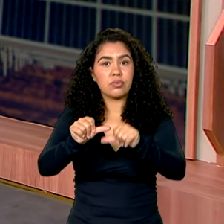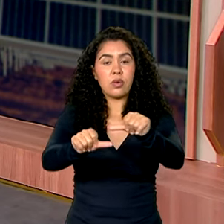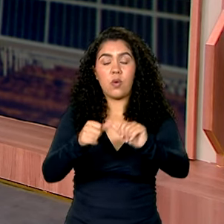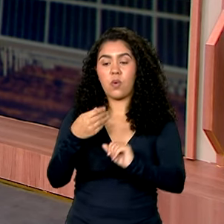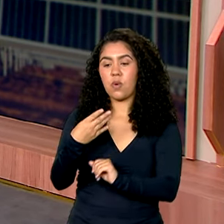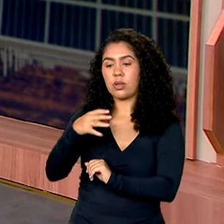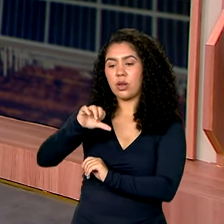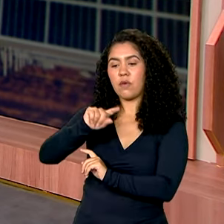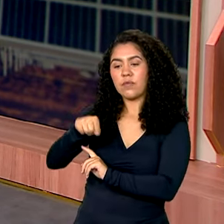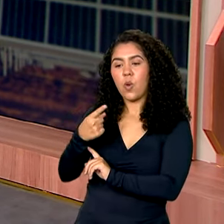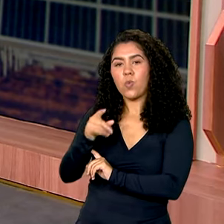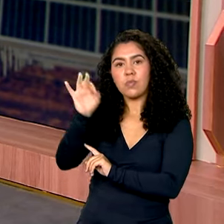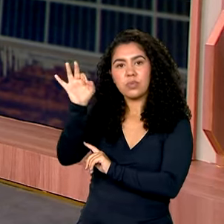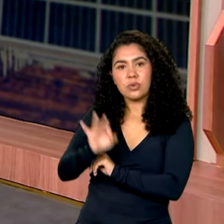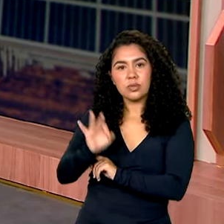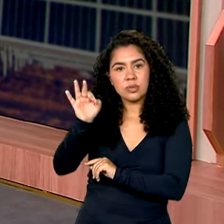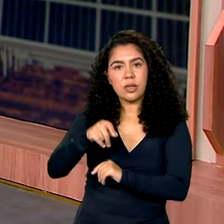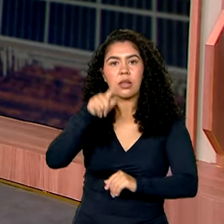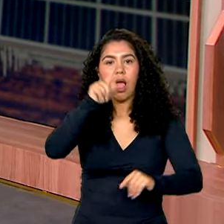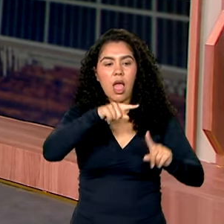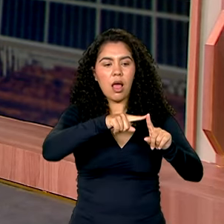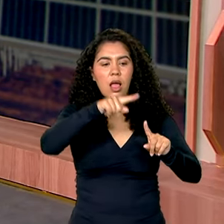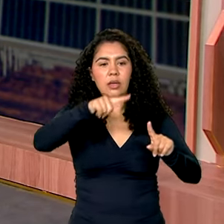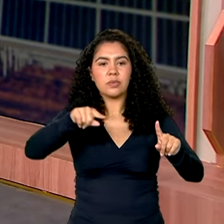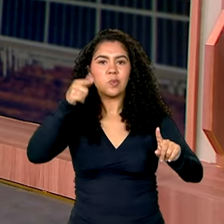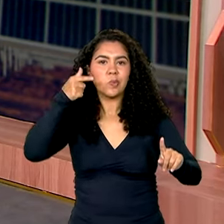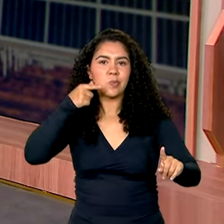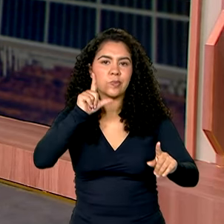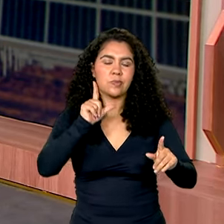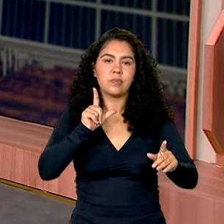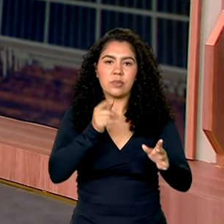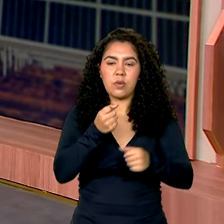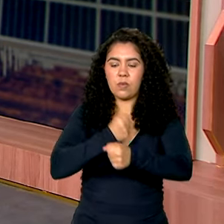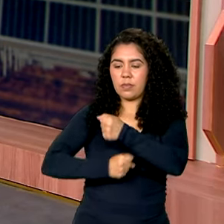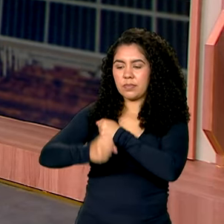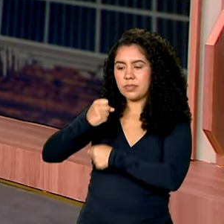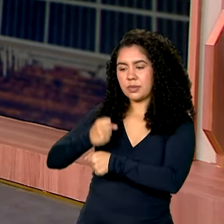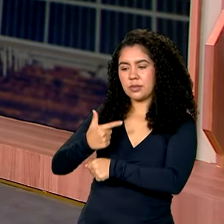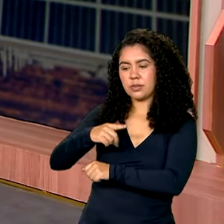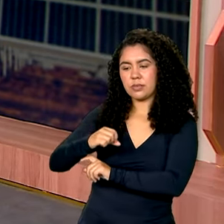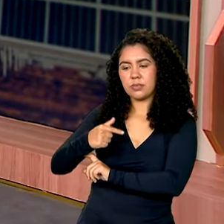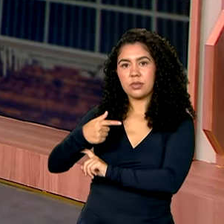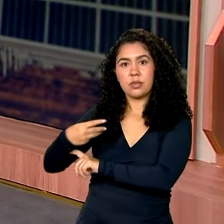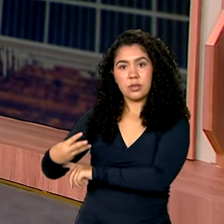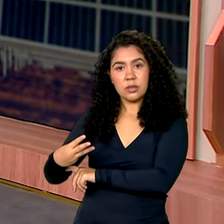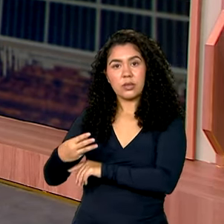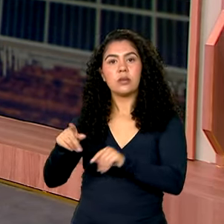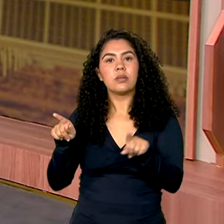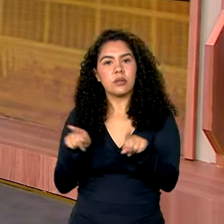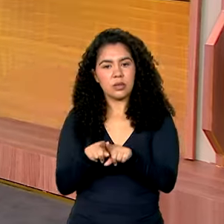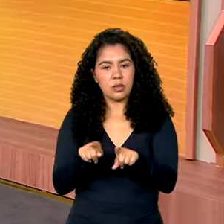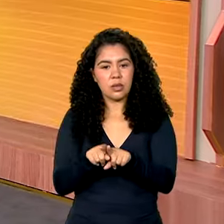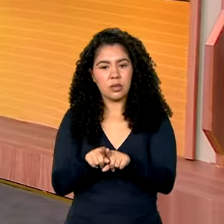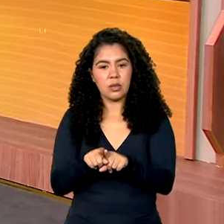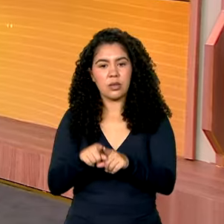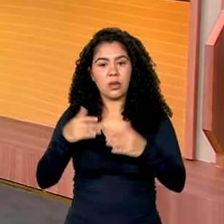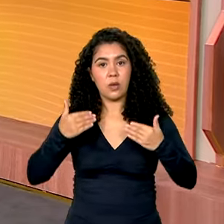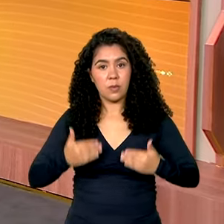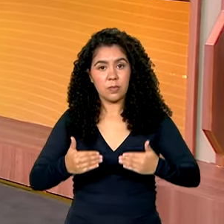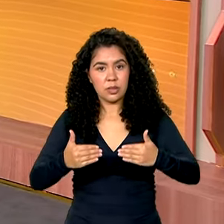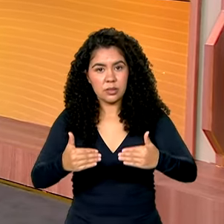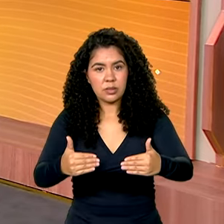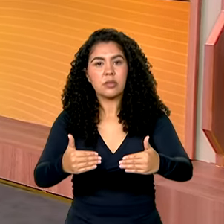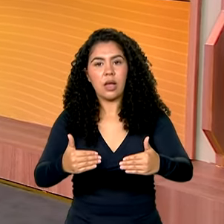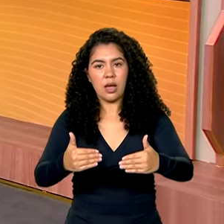% foi o índice alcançado em 2023. Olha, e segundo o Ministério de